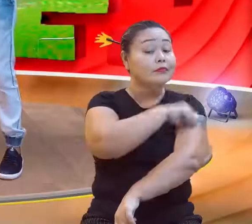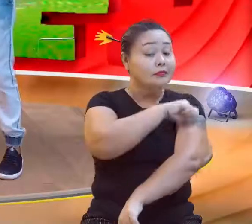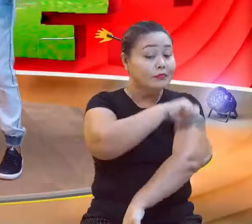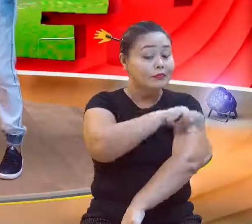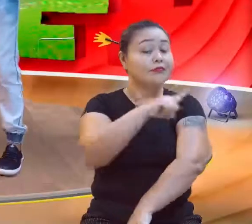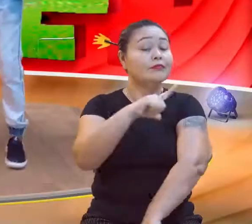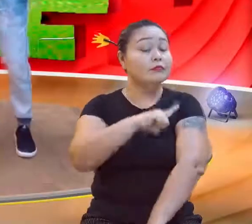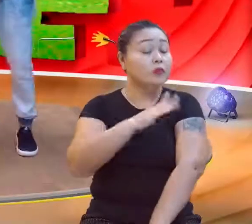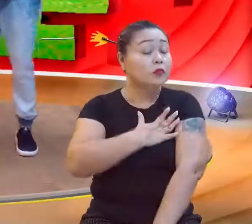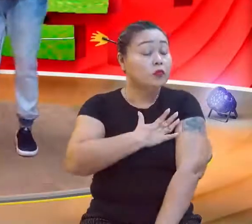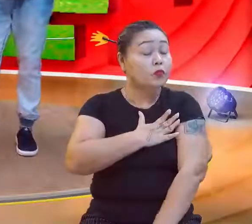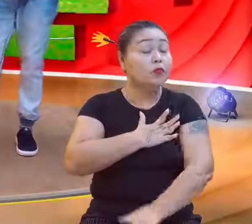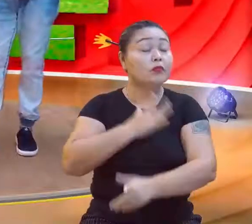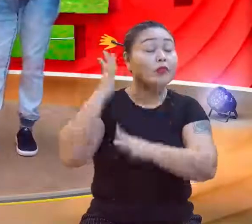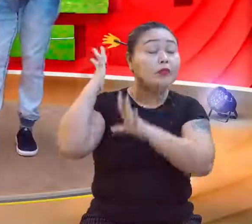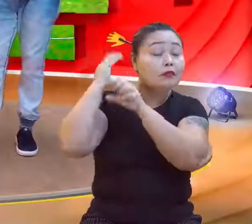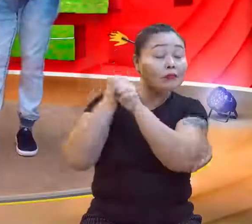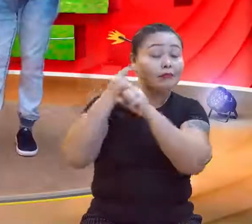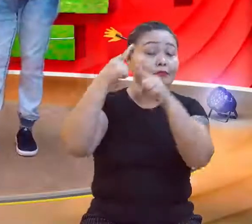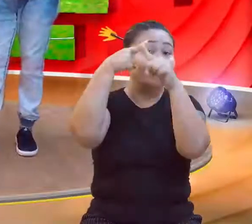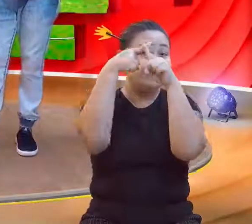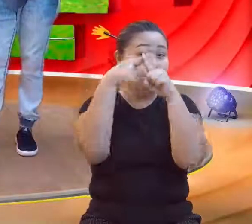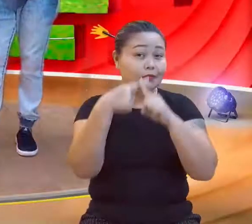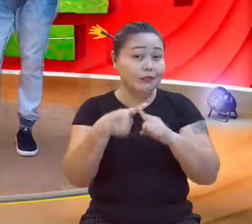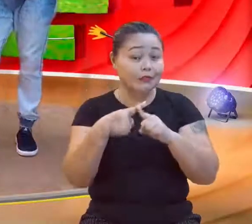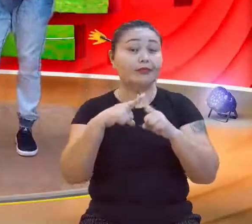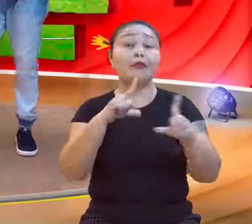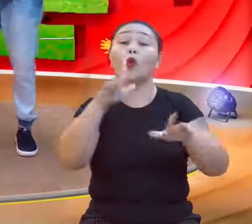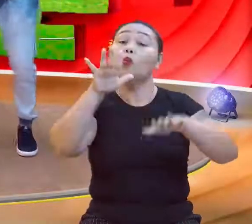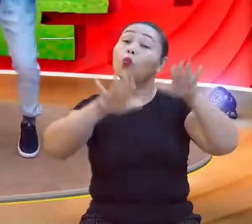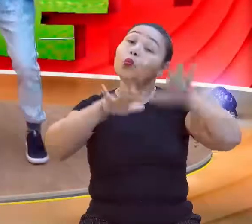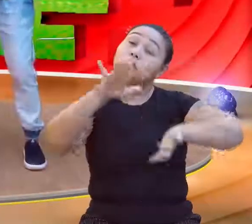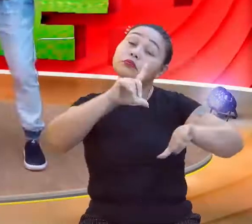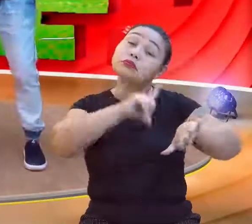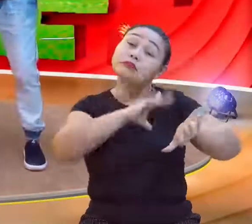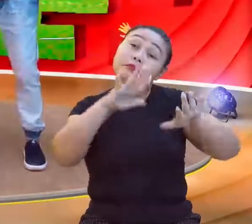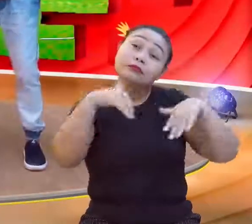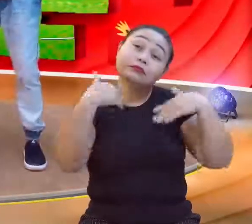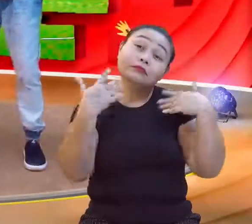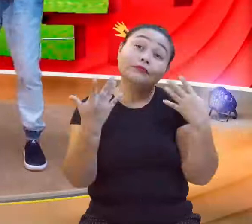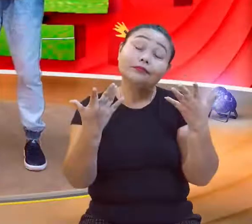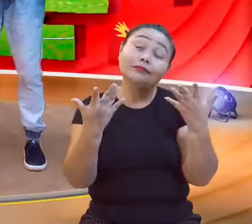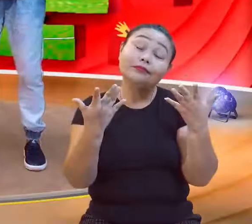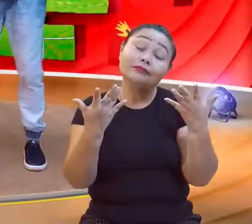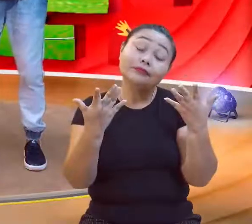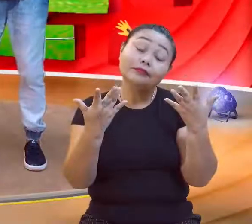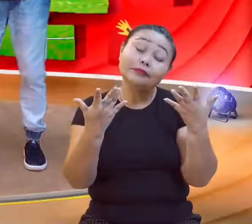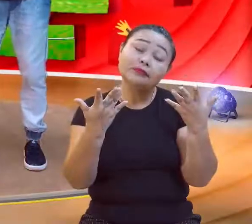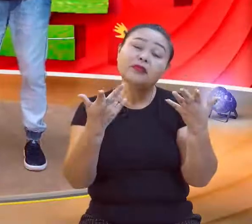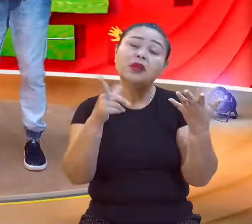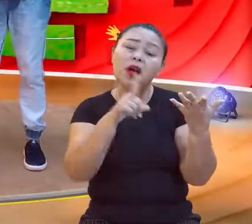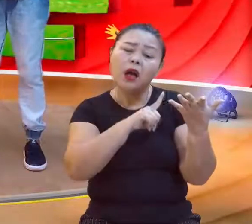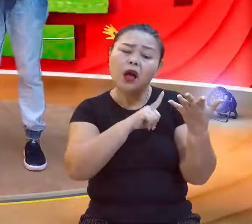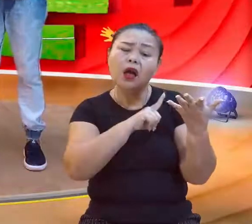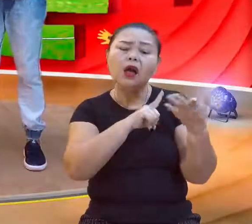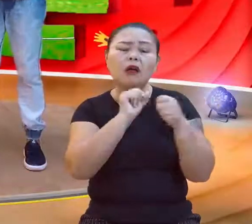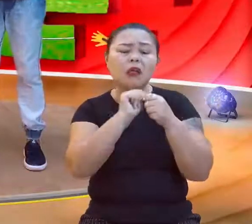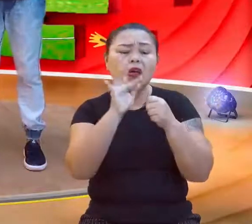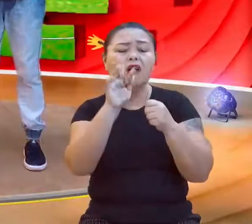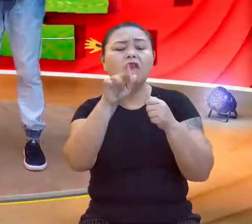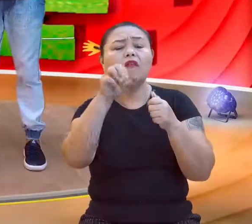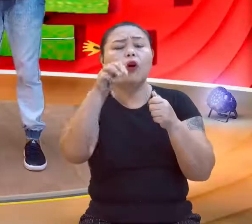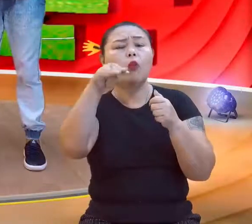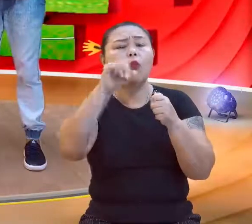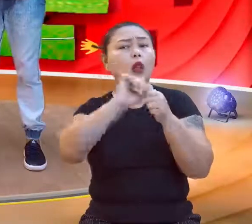gostou muito de revisado. Foi top, foi top. E outros ficaram meio assim, porque... Ah, vai ter que usar fórmulas. Não, não é